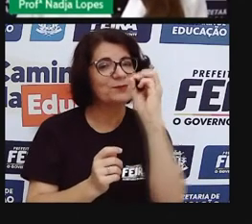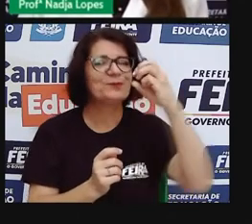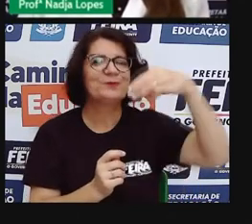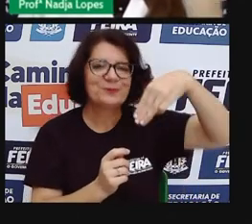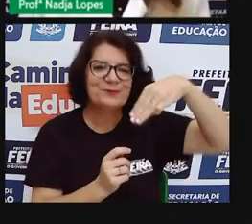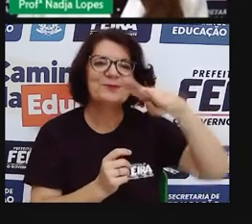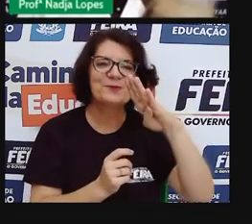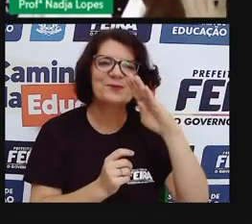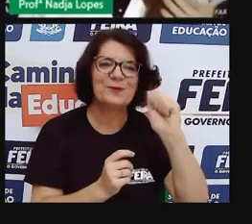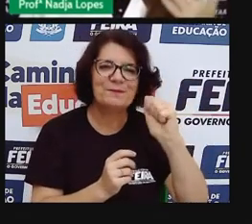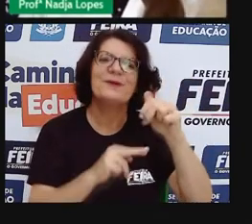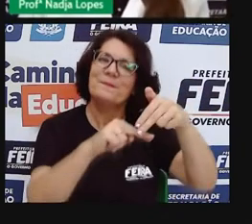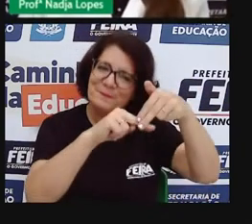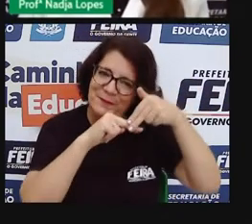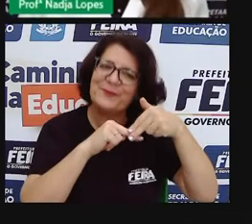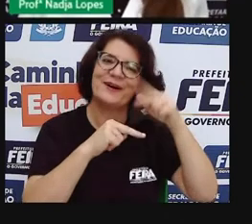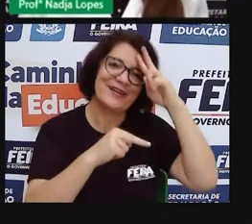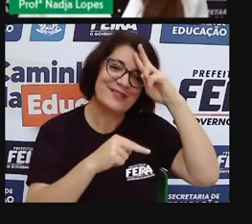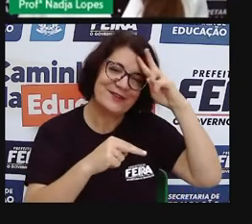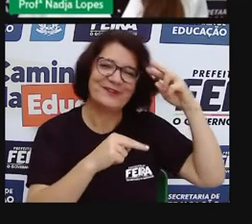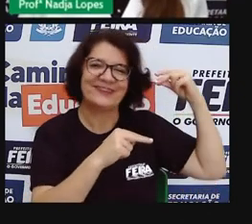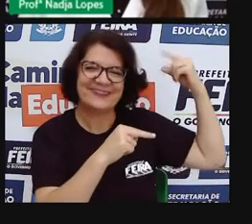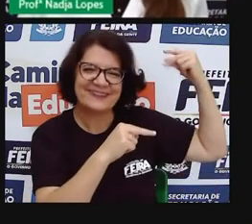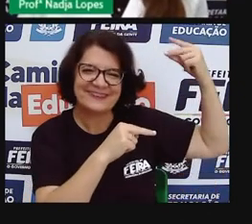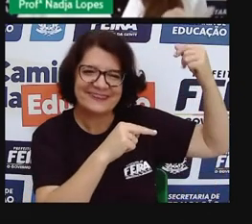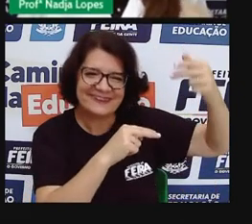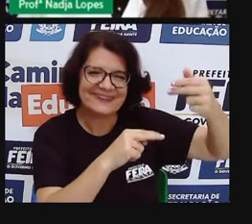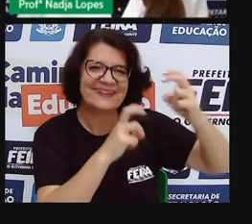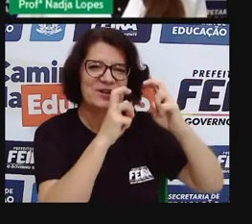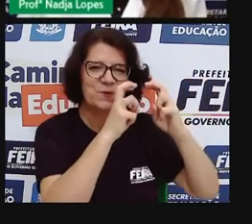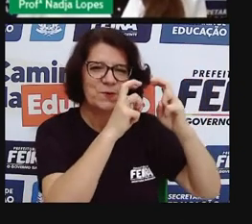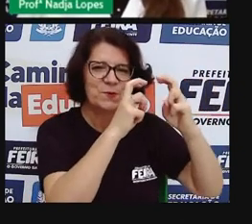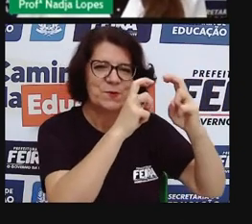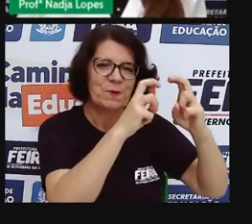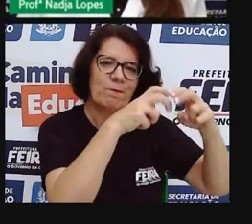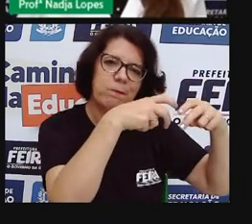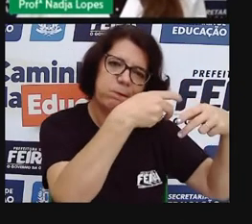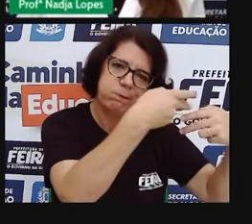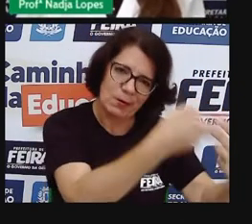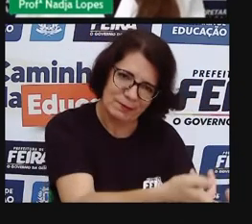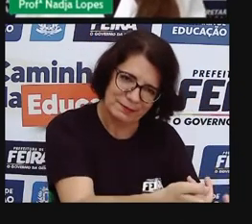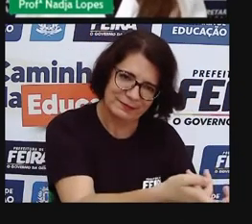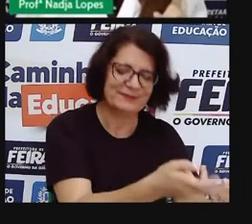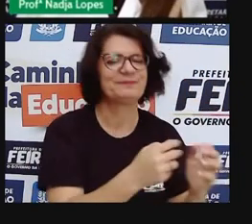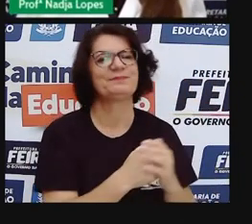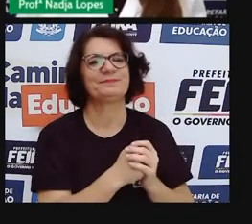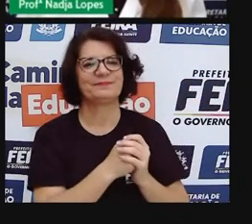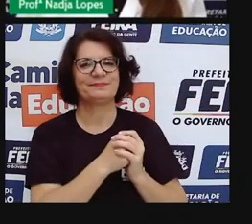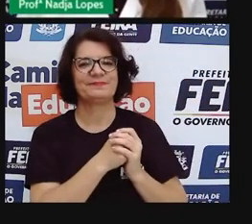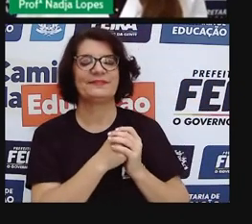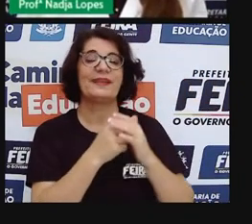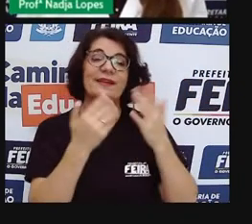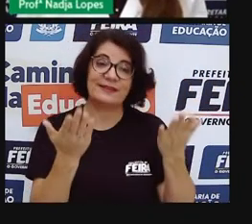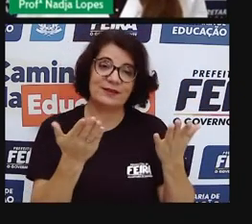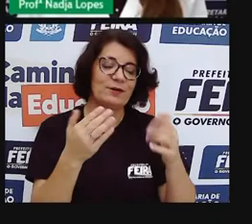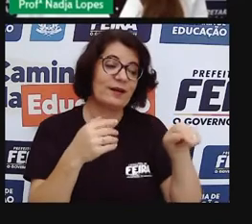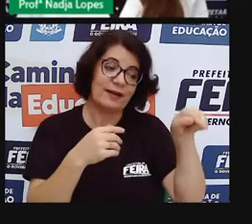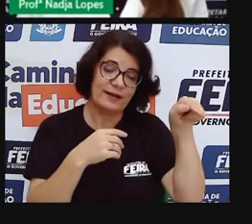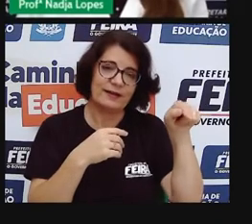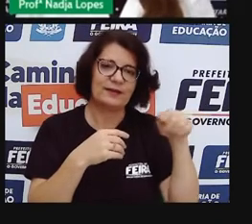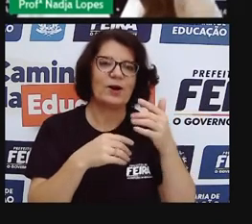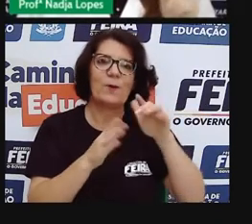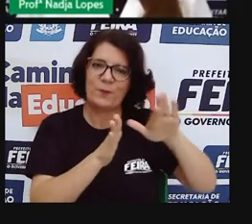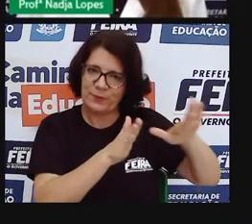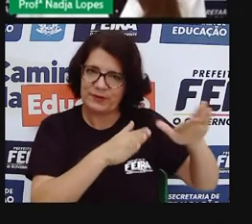tomba, por causa do tombamento do trem. De acordo com o Franklin, a feira da Estação Nova